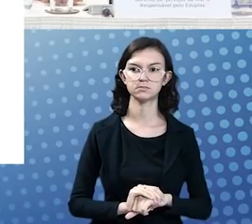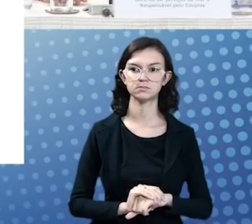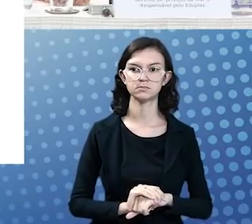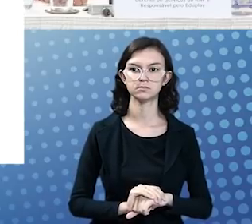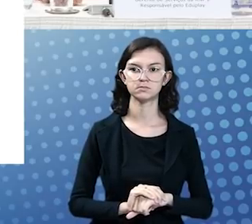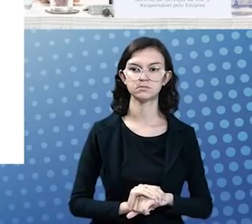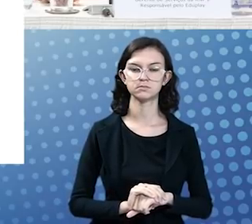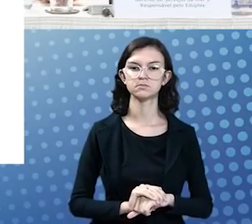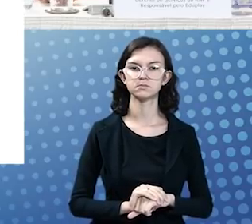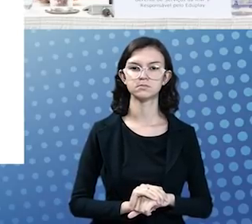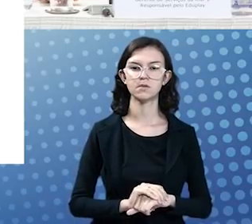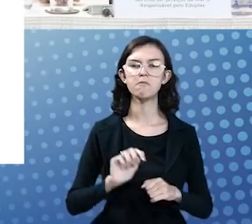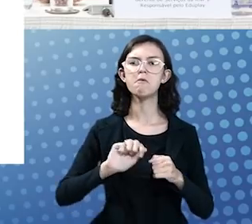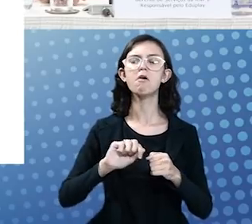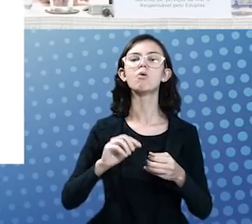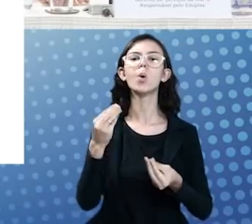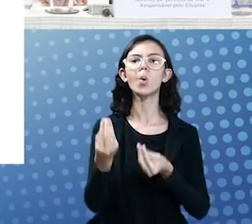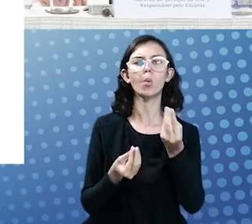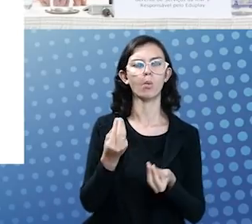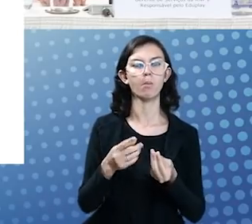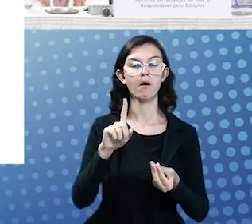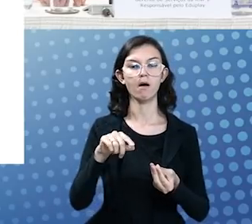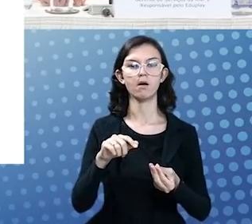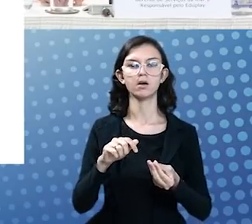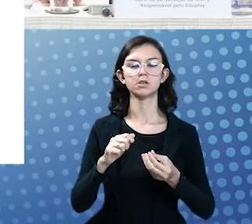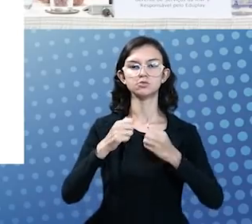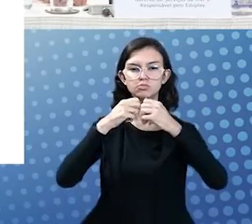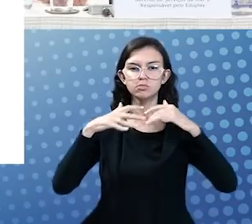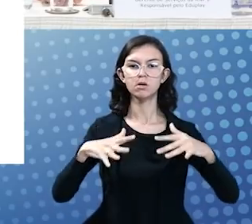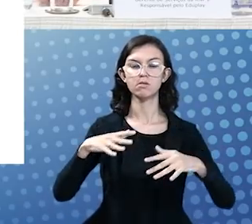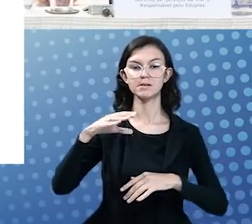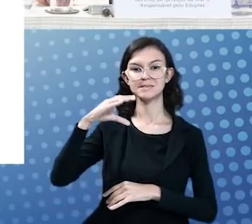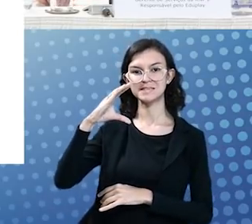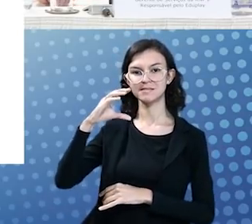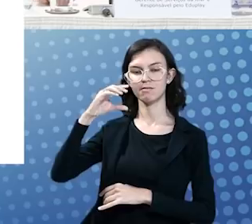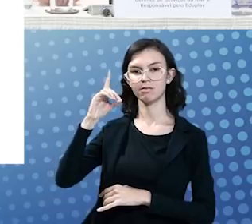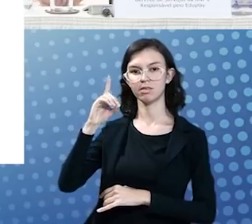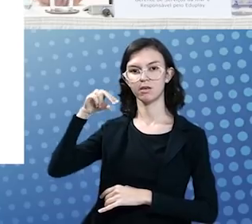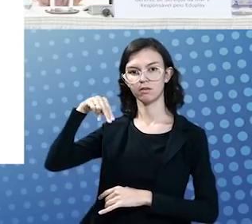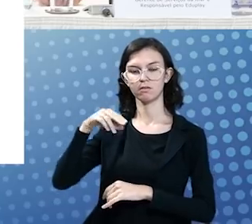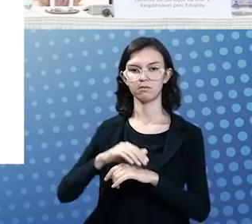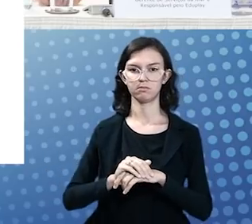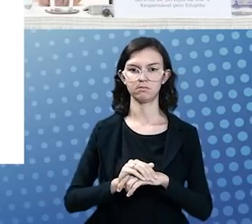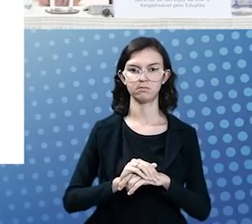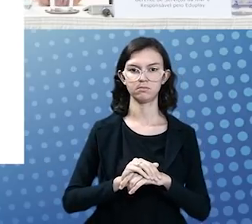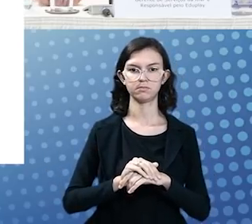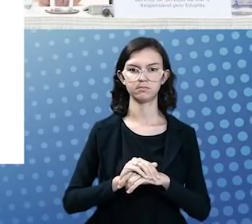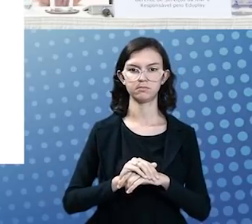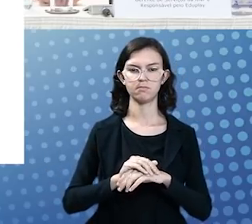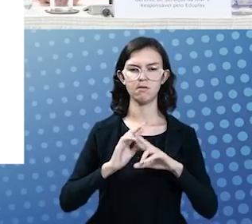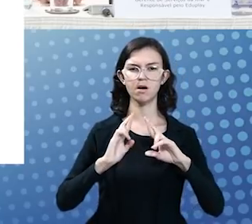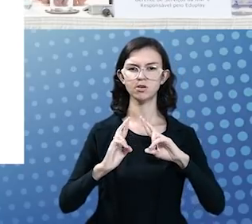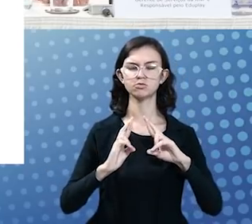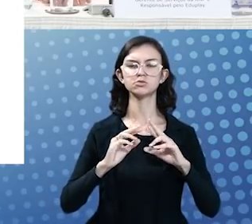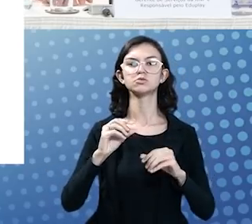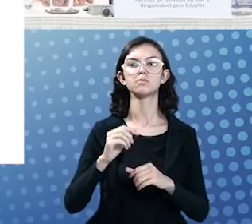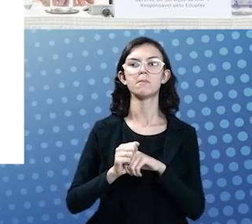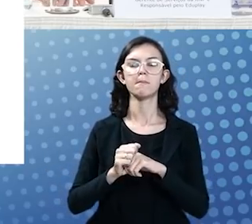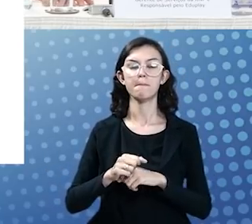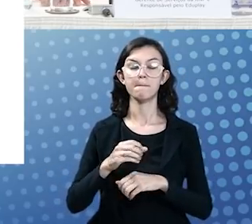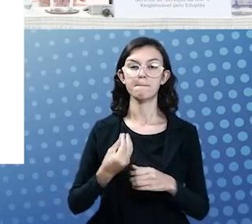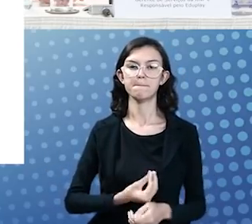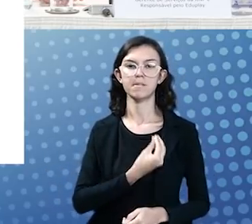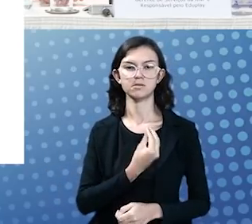isso é feito através de uma distribuição que a gente chama de CDN, que é uma rede que está presente